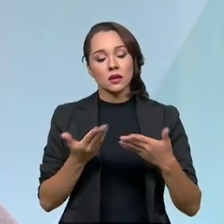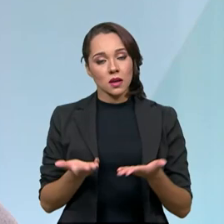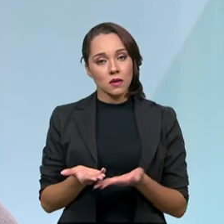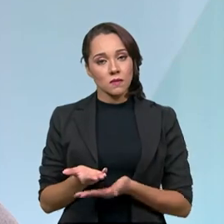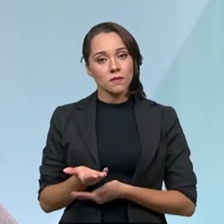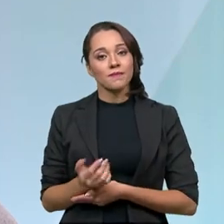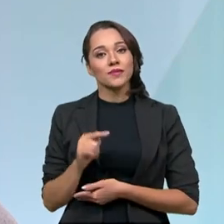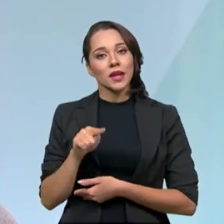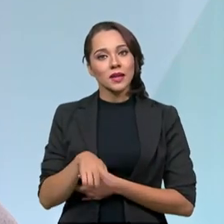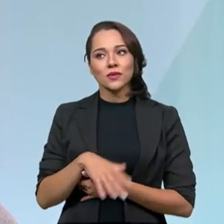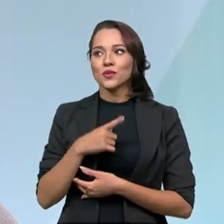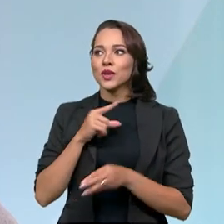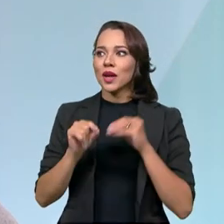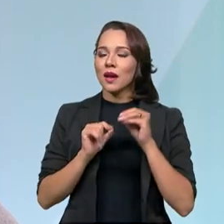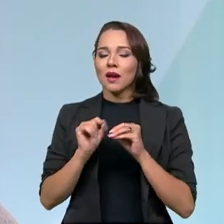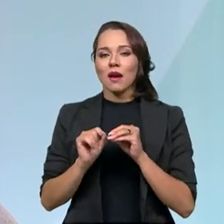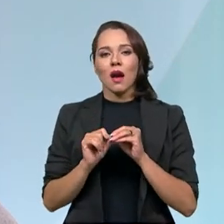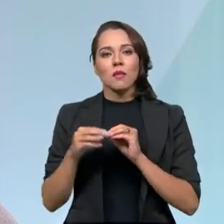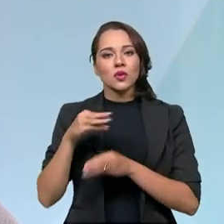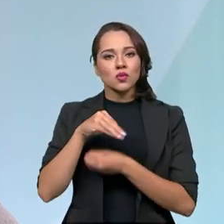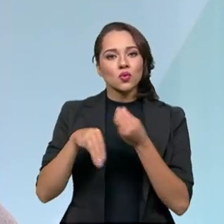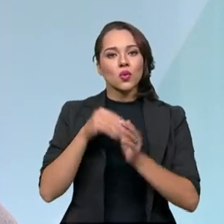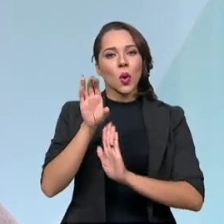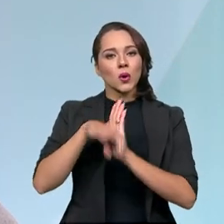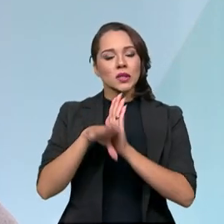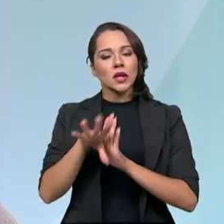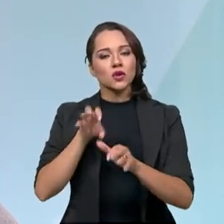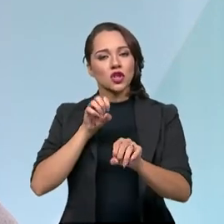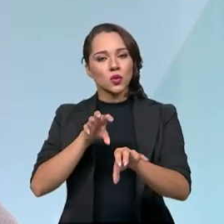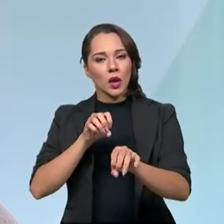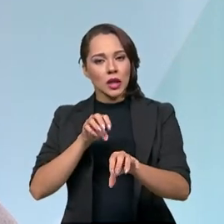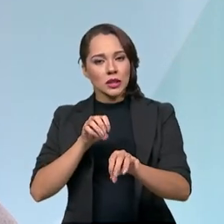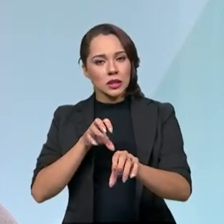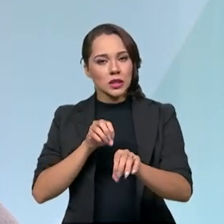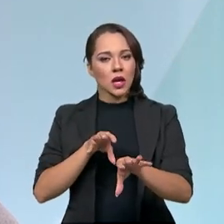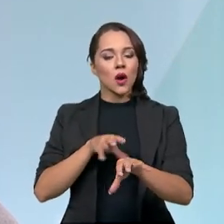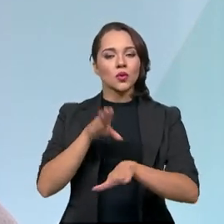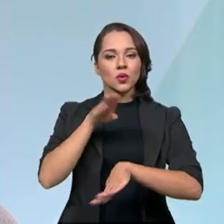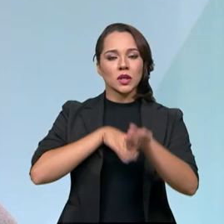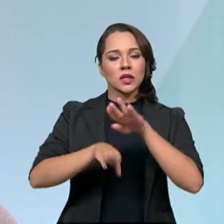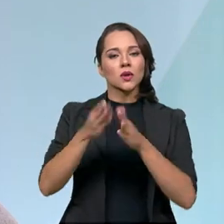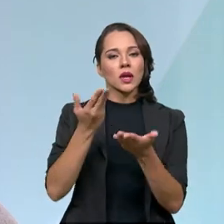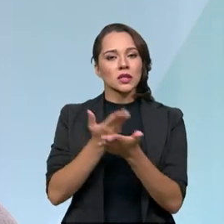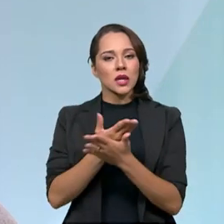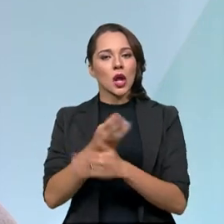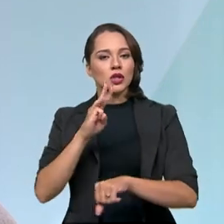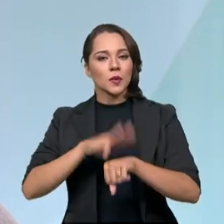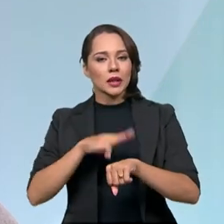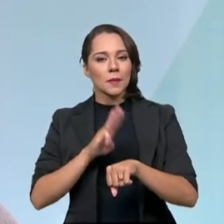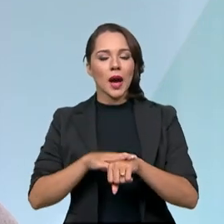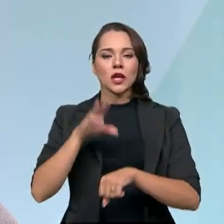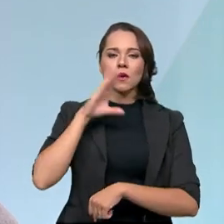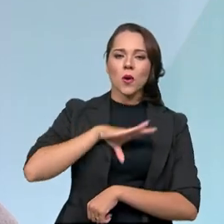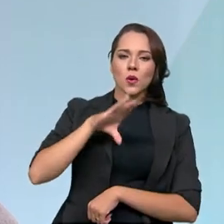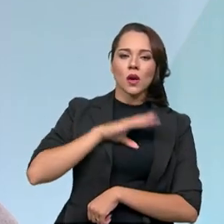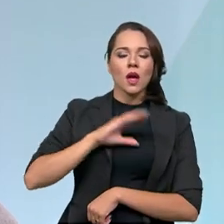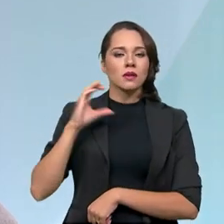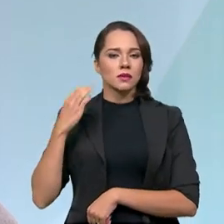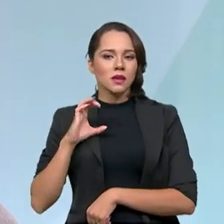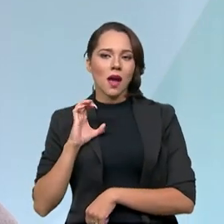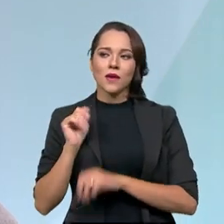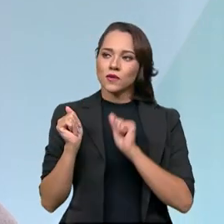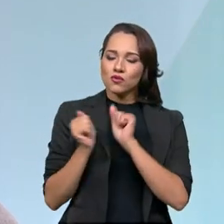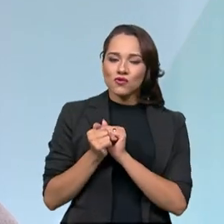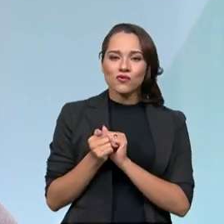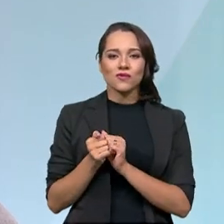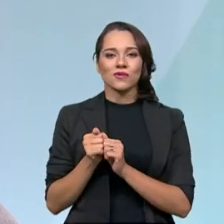mistura os conceitos de educação do trânsito nas aulas de matemática, português, ciências. Então, gente tem